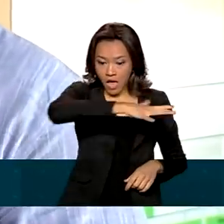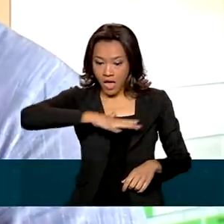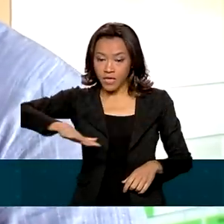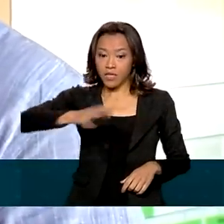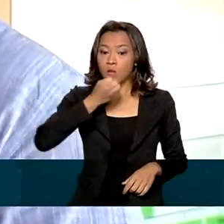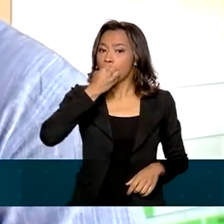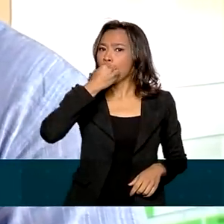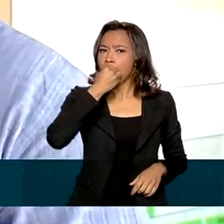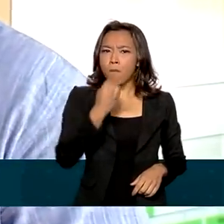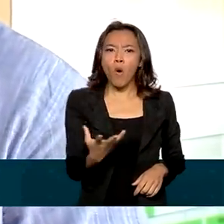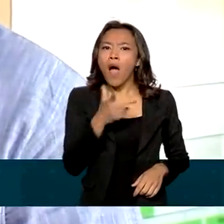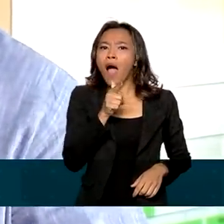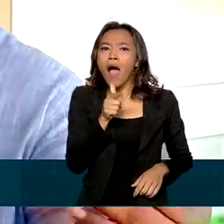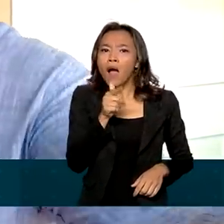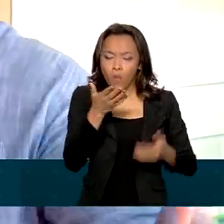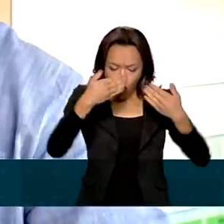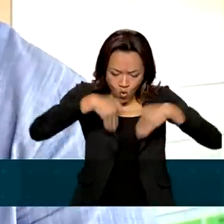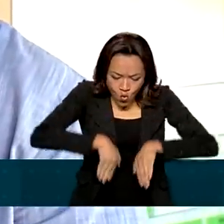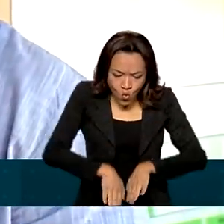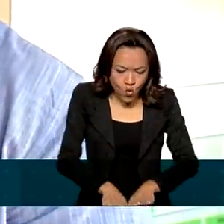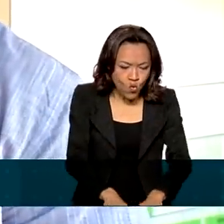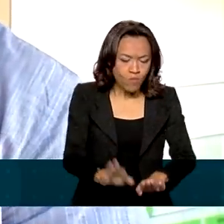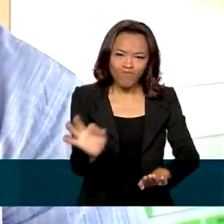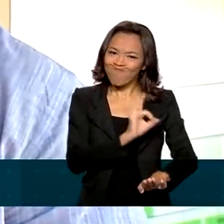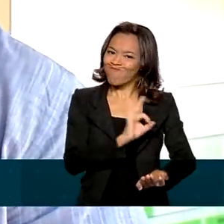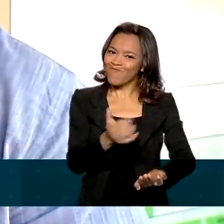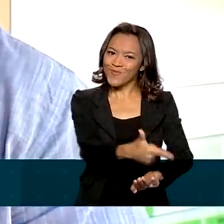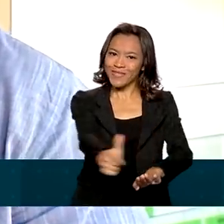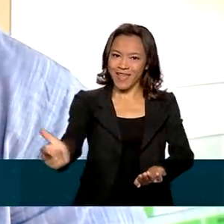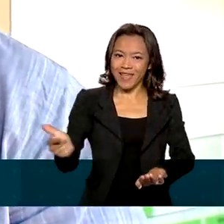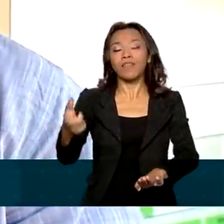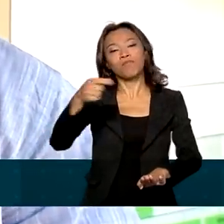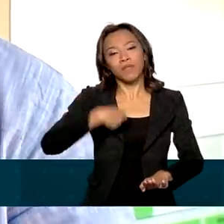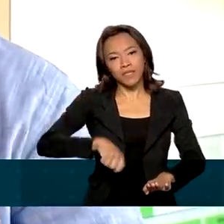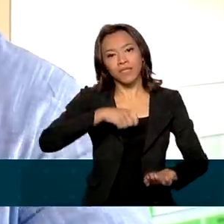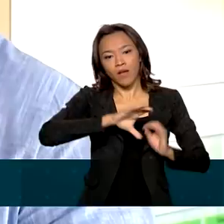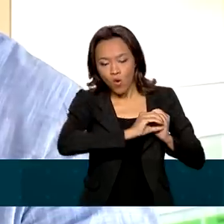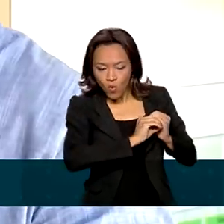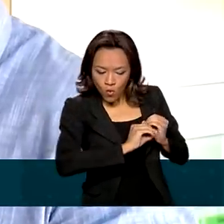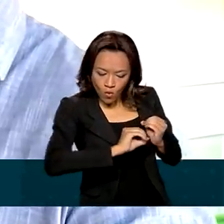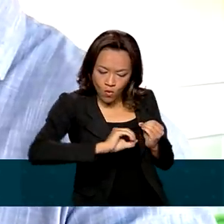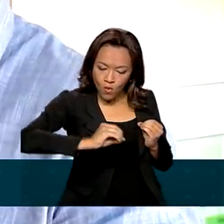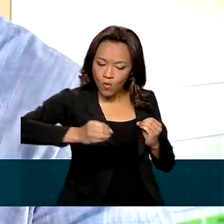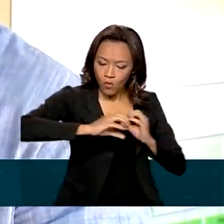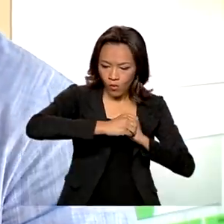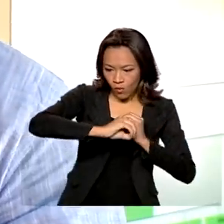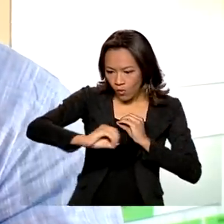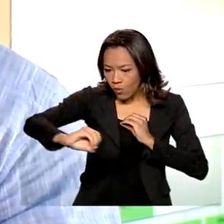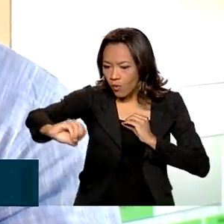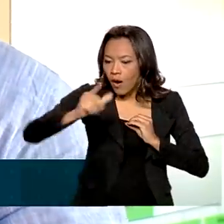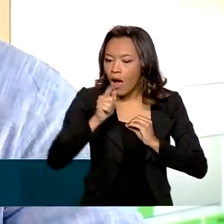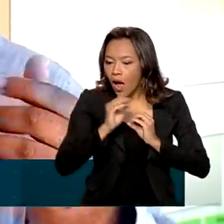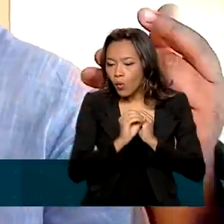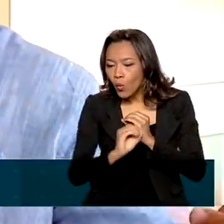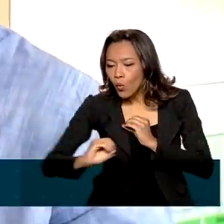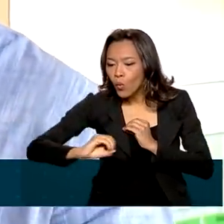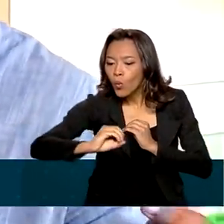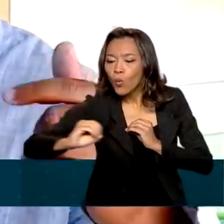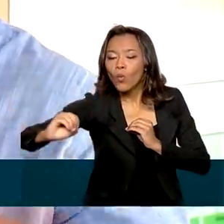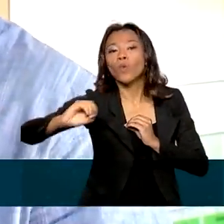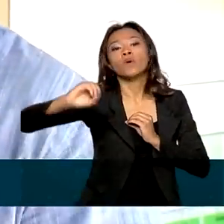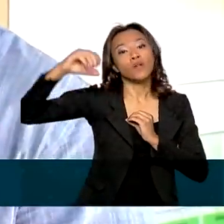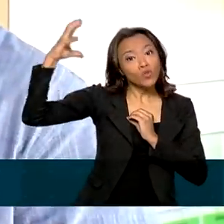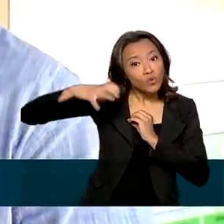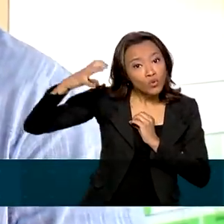boa de água subterrânea, então a água tem que chegar por canal. A gente até muitas vezes diz que a água não chega só através de